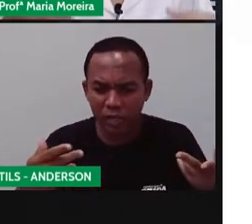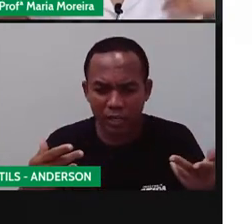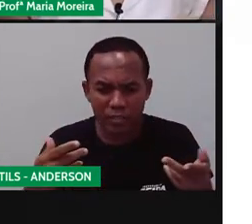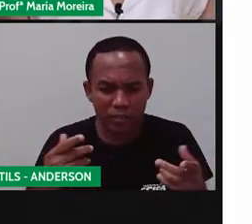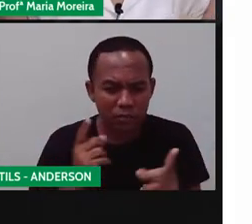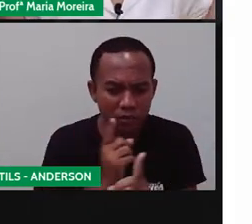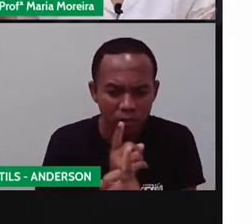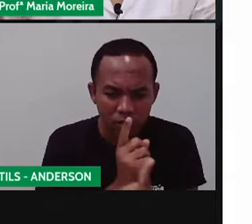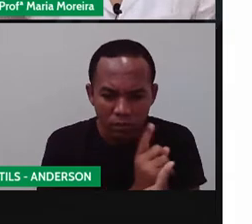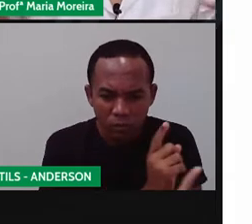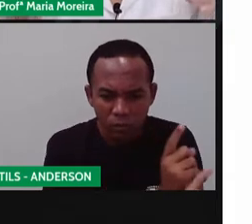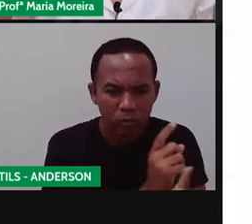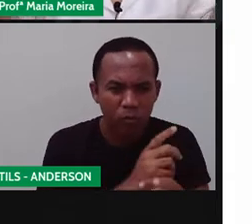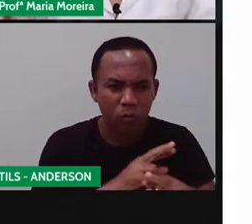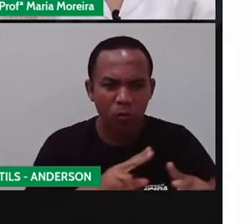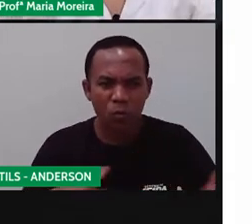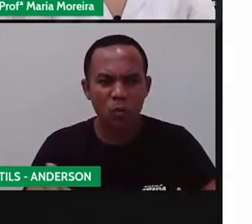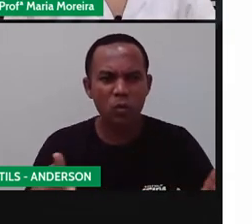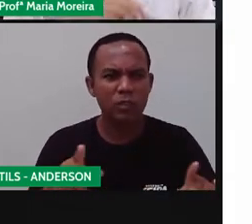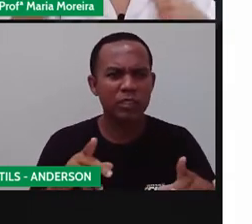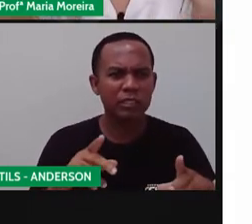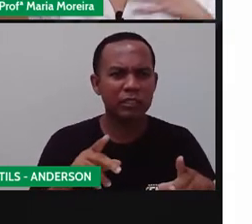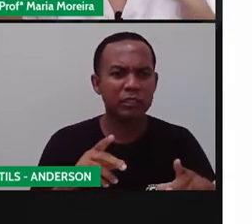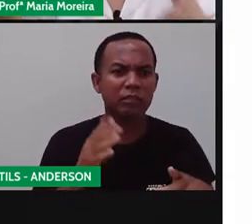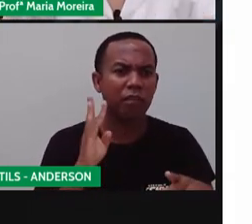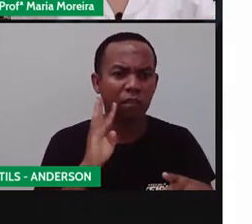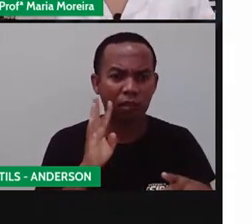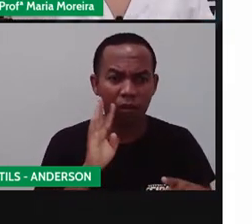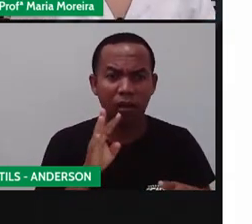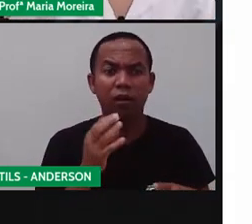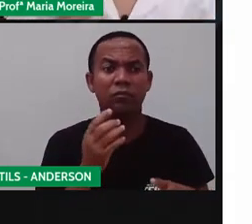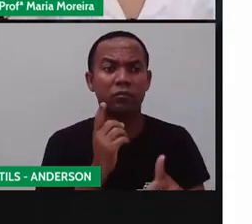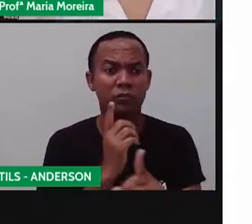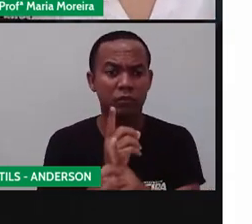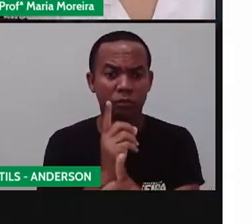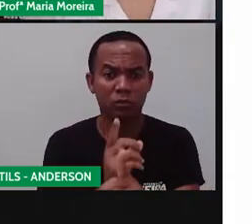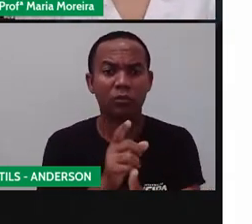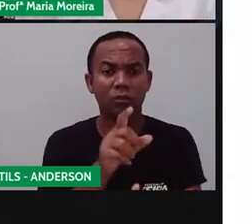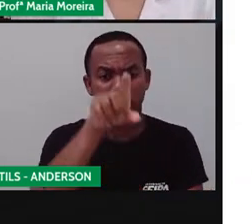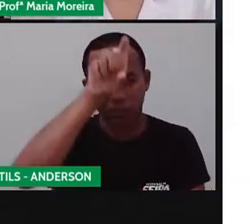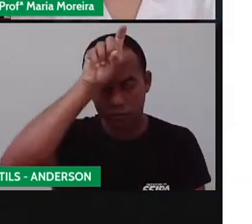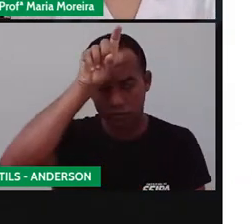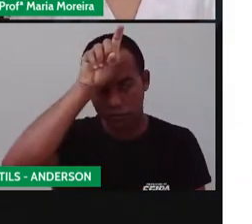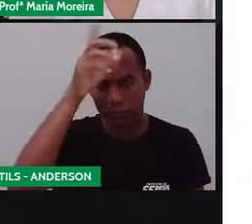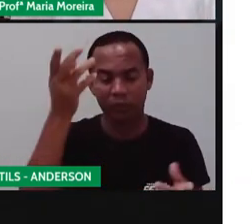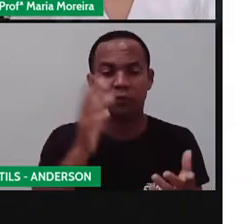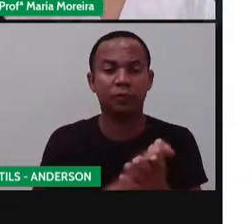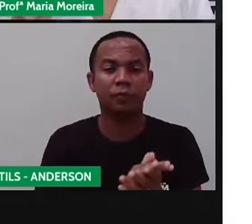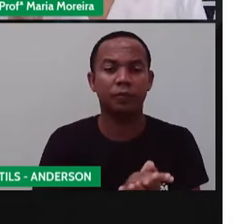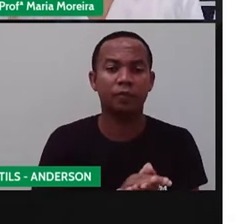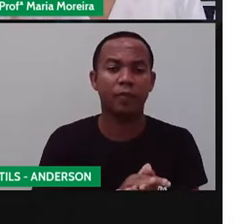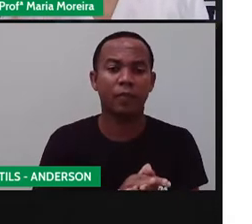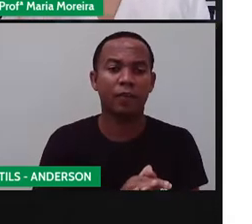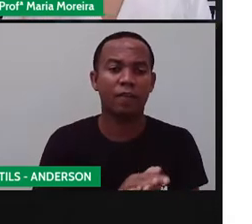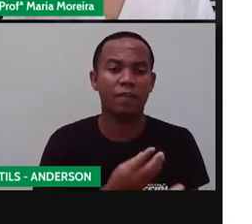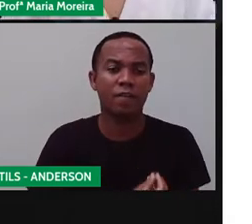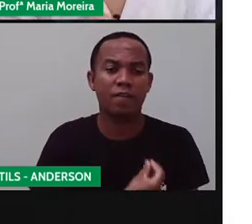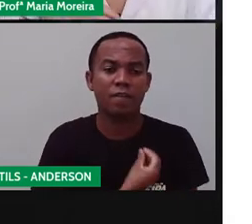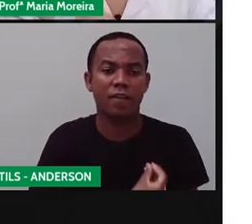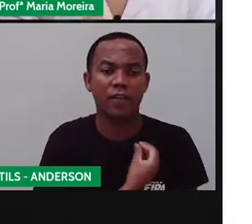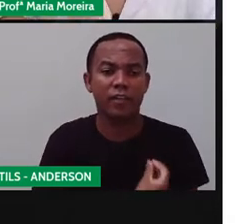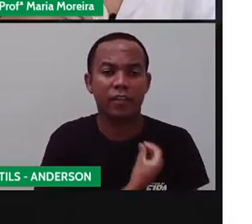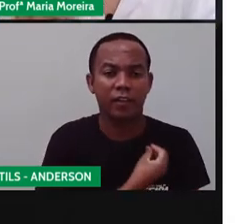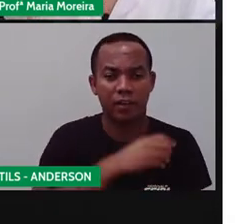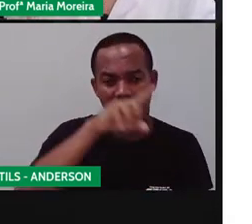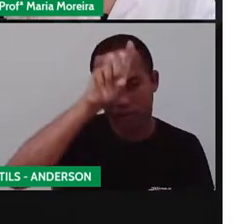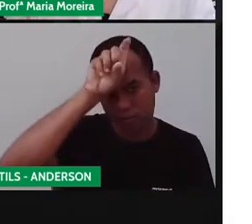De várias culturas, de várias coisas que a vai descobrir aqui agora, no decorrer dessa aula. A vida egípcia, ela estava